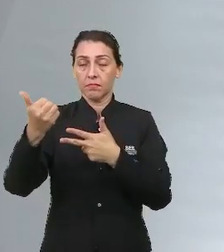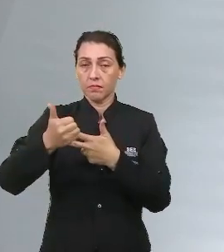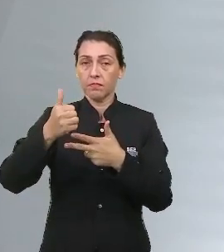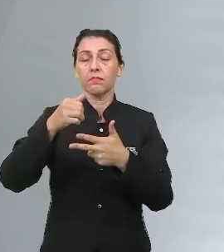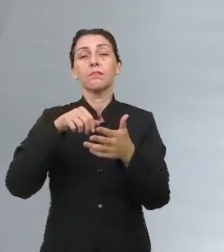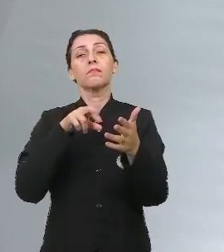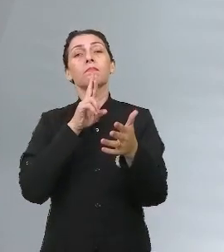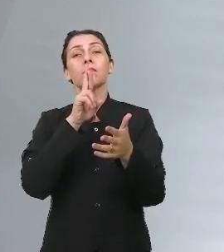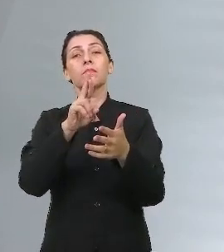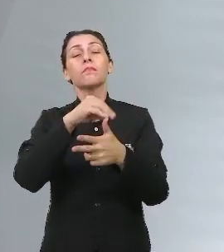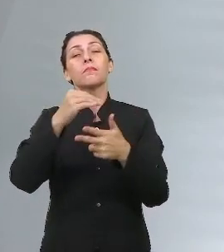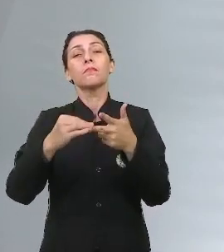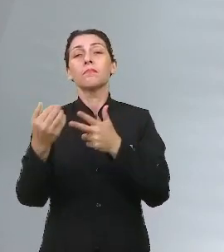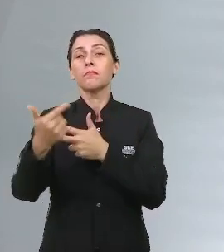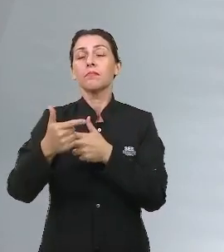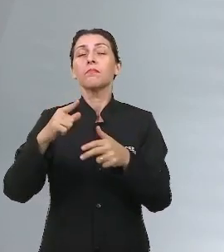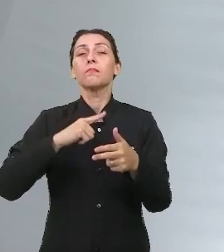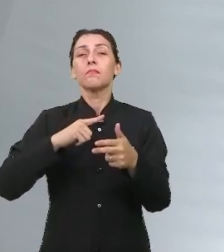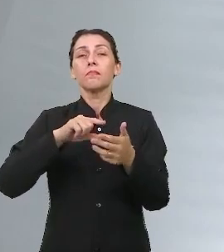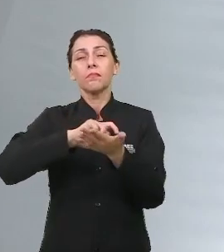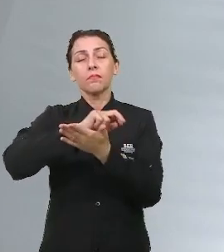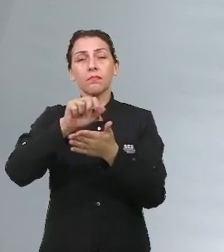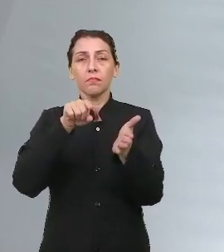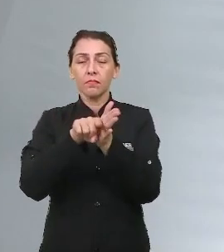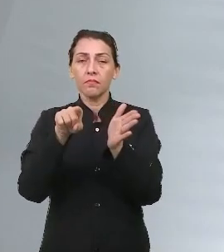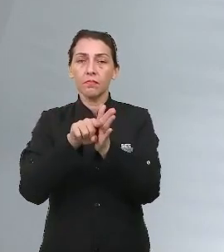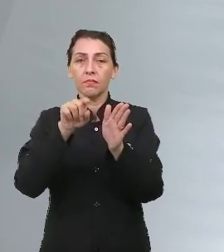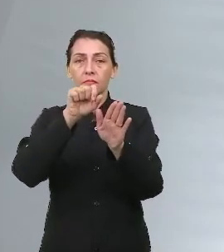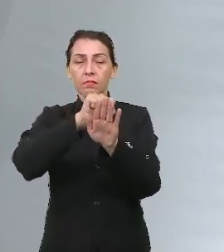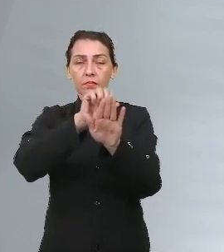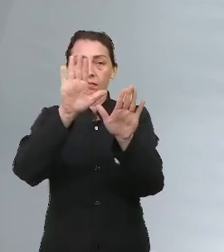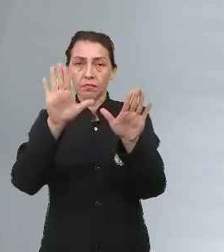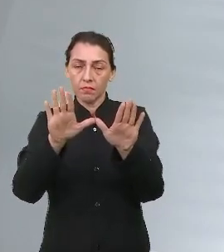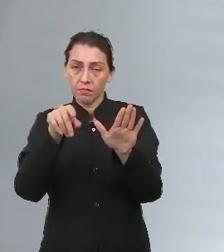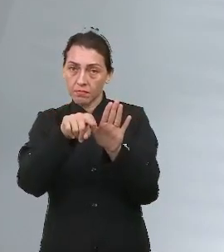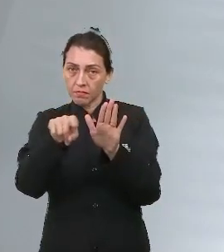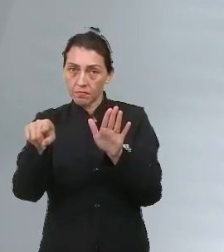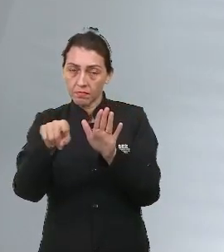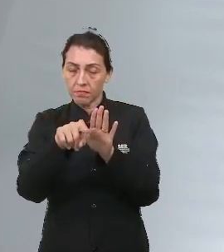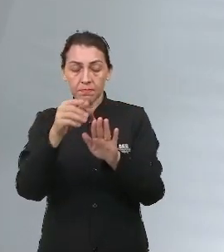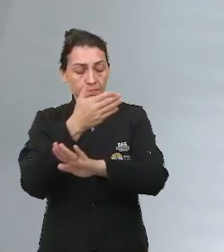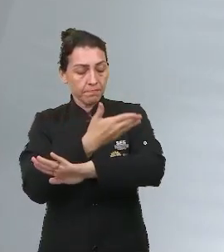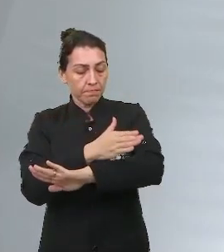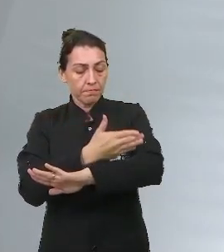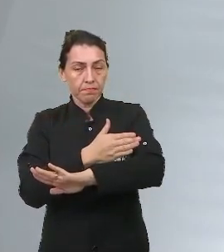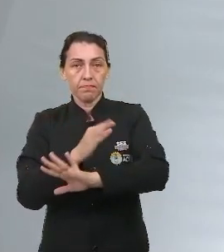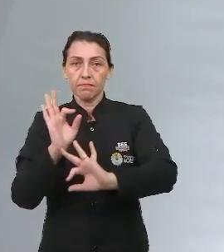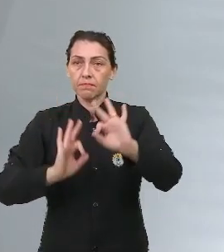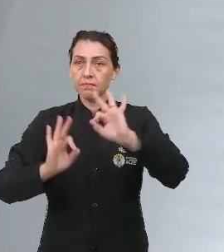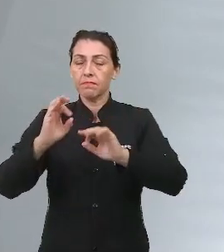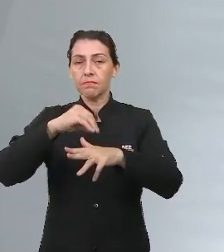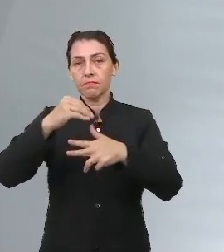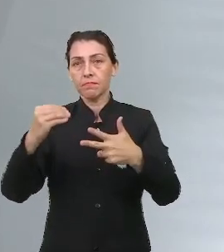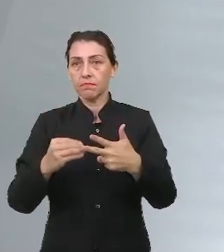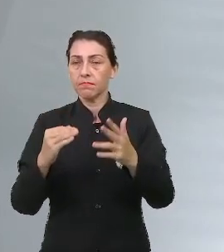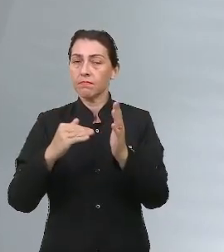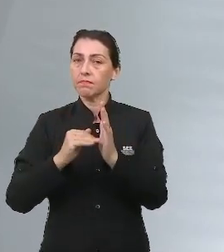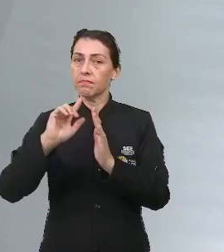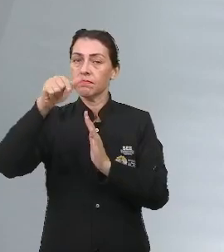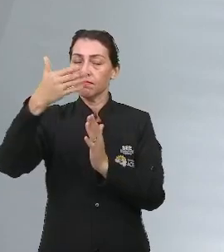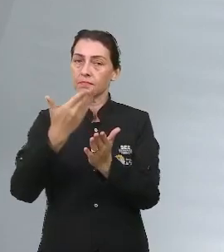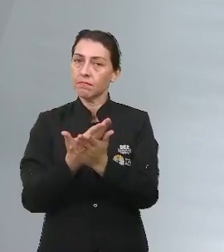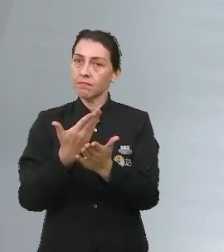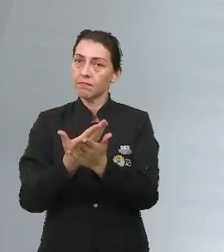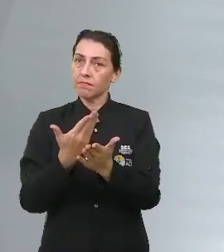Resolva Enem 2, temos muitas questões sobre figuras de linguagem para você treinar e se preparar para o Enem. Até a nossa